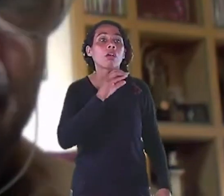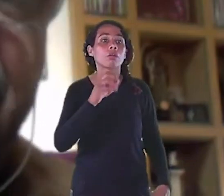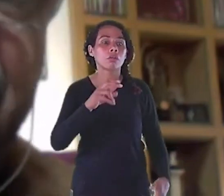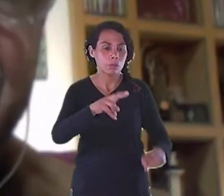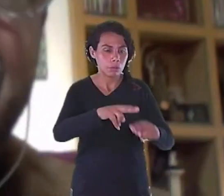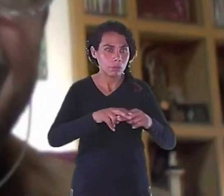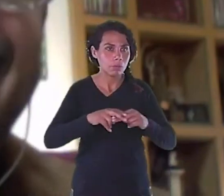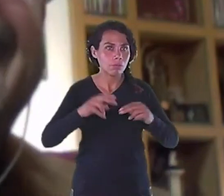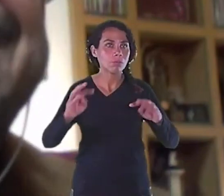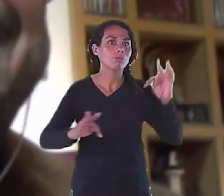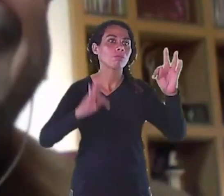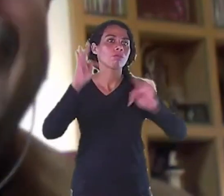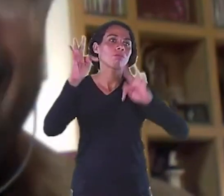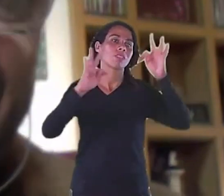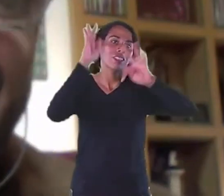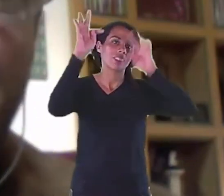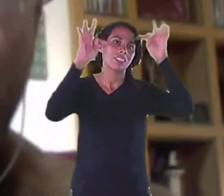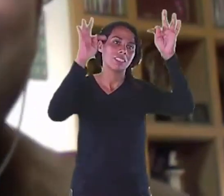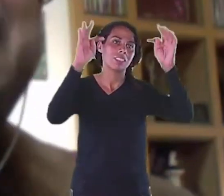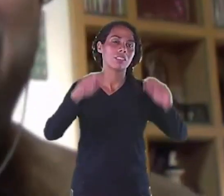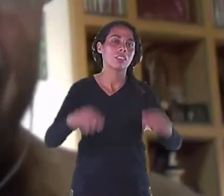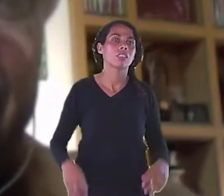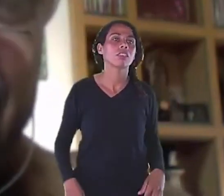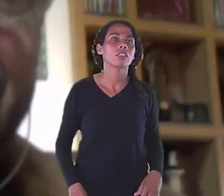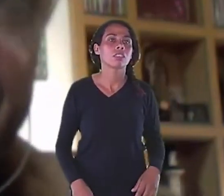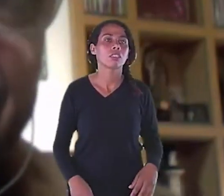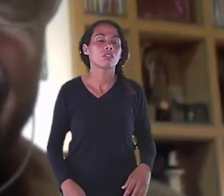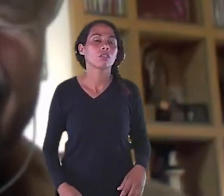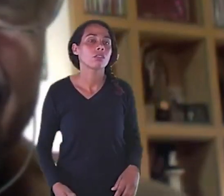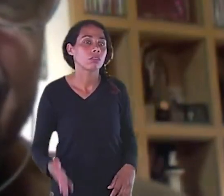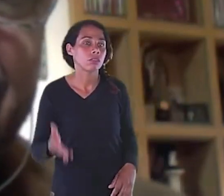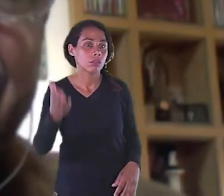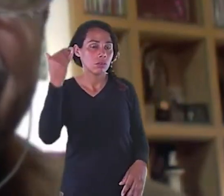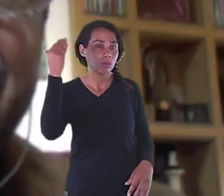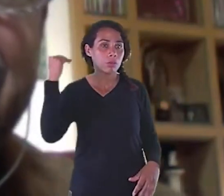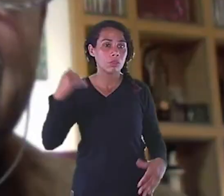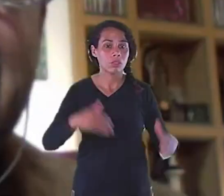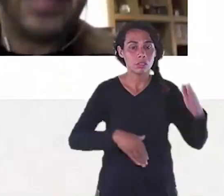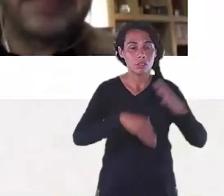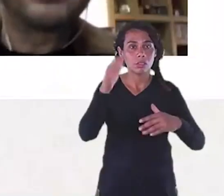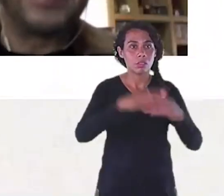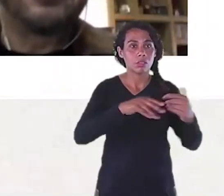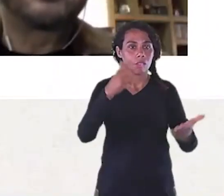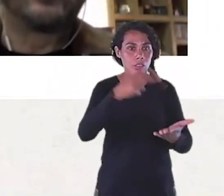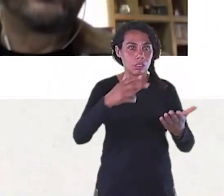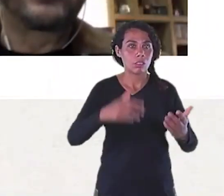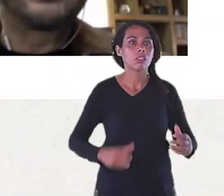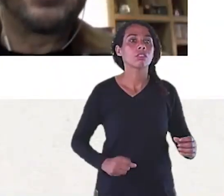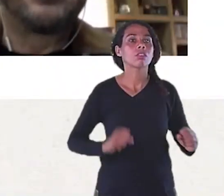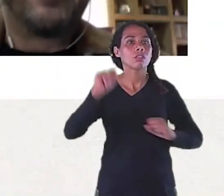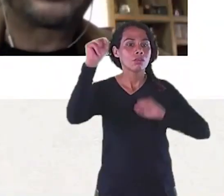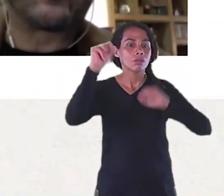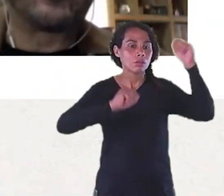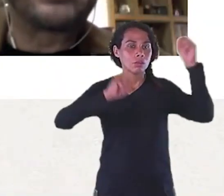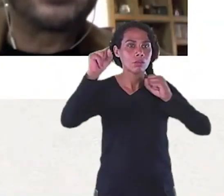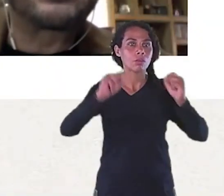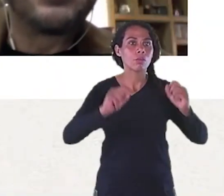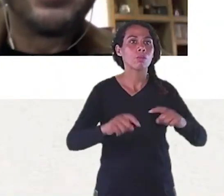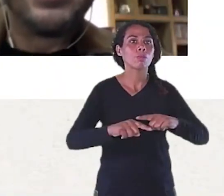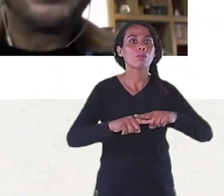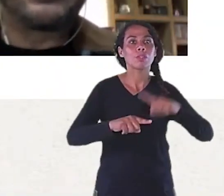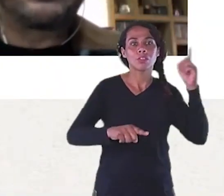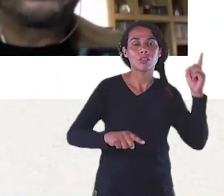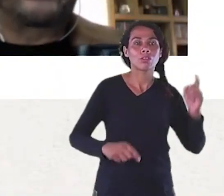designare Em latim Que é designar É conceber Moda, por exemplo É design Sem dúvida que design Mas o